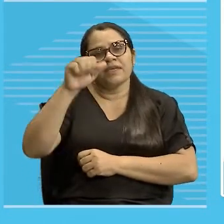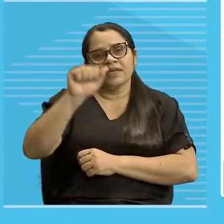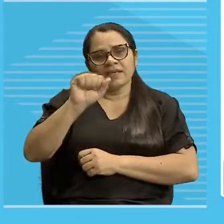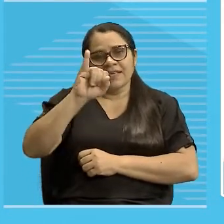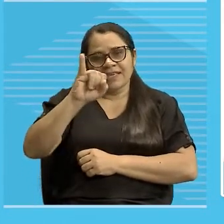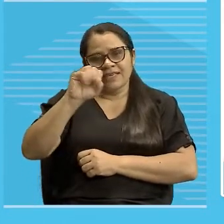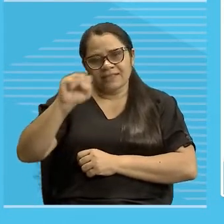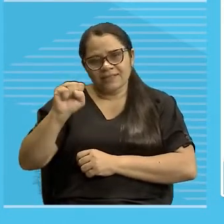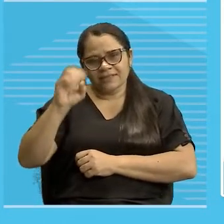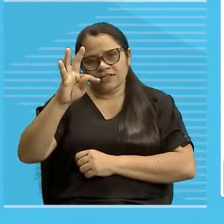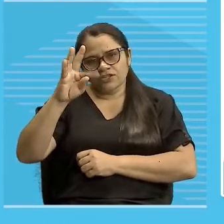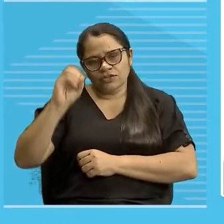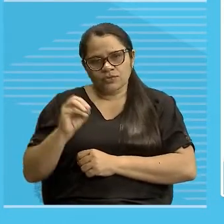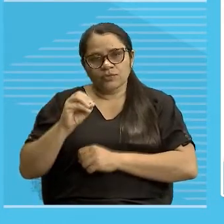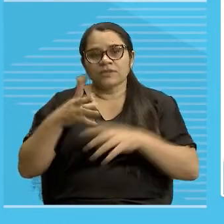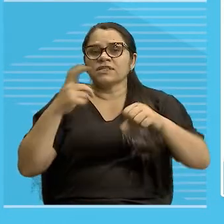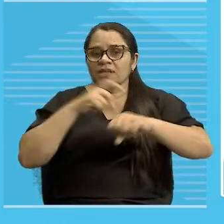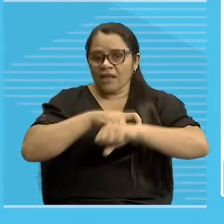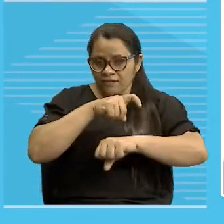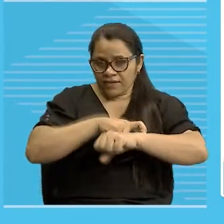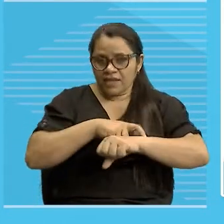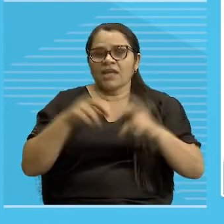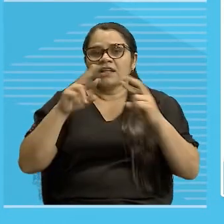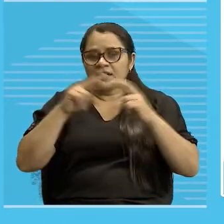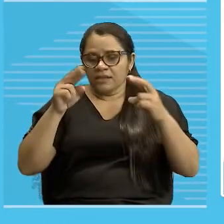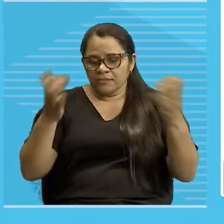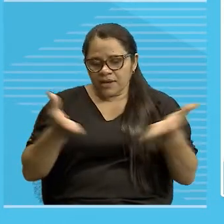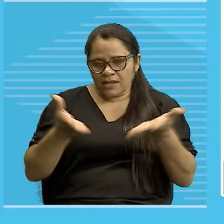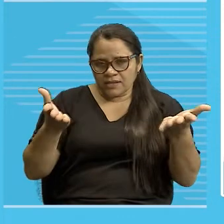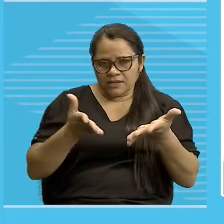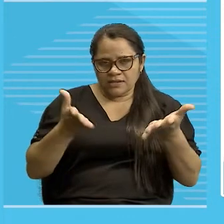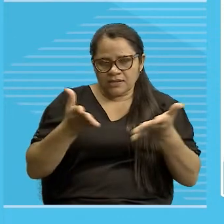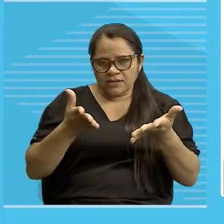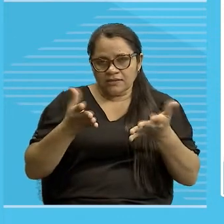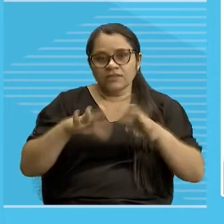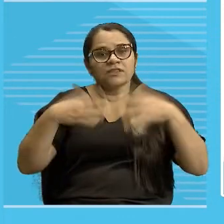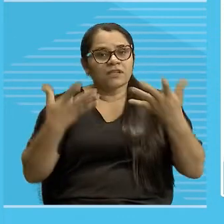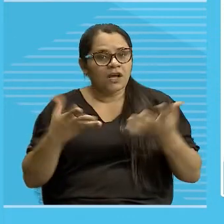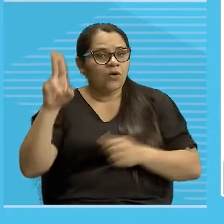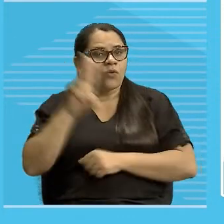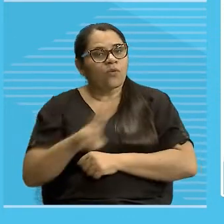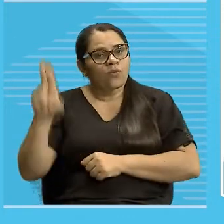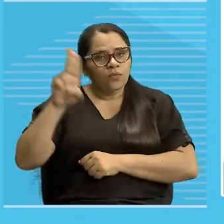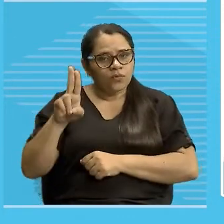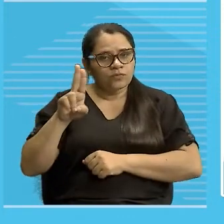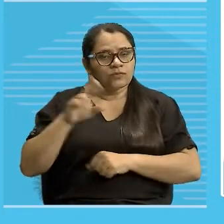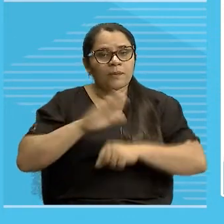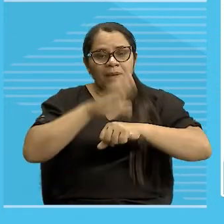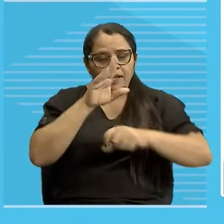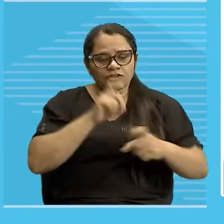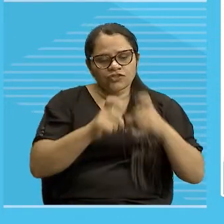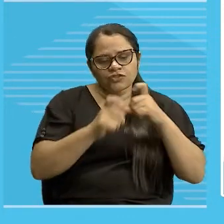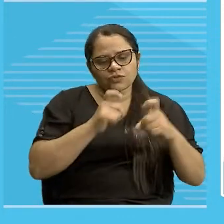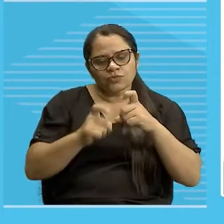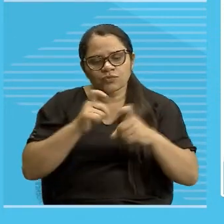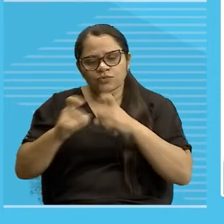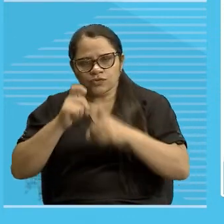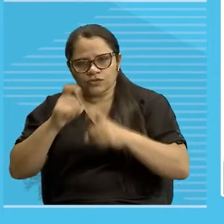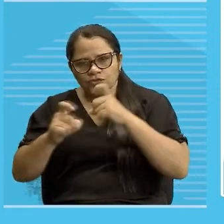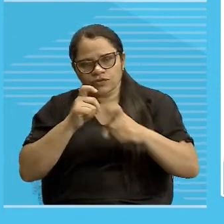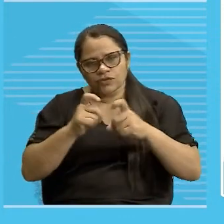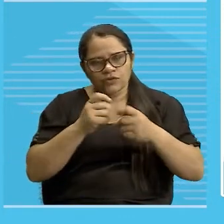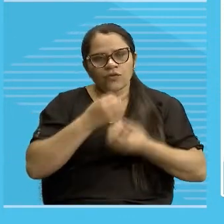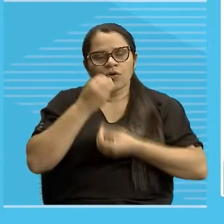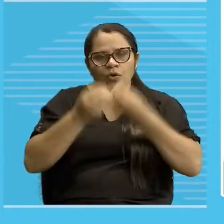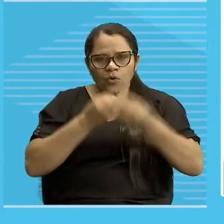das vezes a tempo presente. A gente coloca na maior parte das vezes porque a gente sabe que o uso mais discursivo, ou seja, o uso mais largo